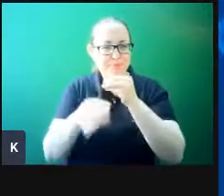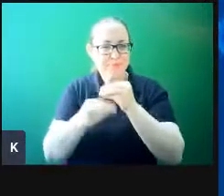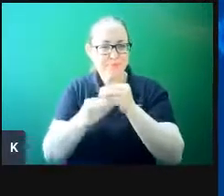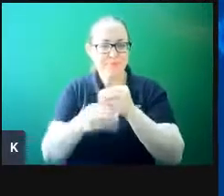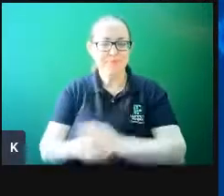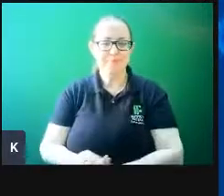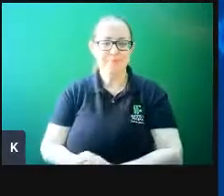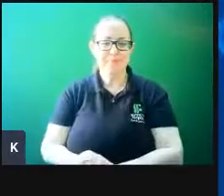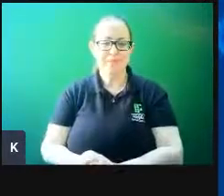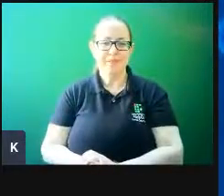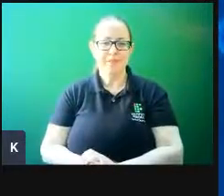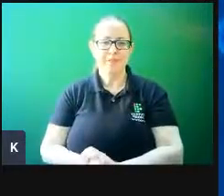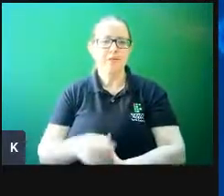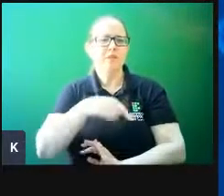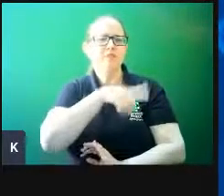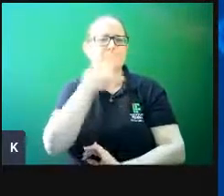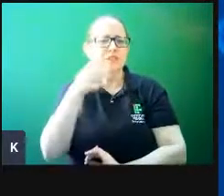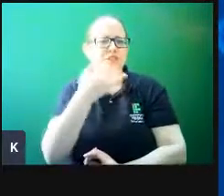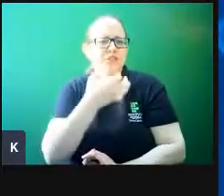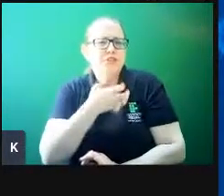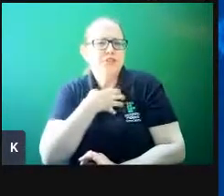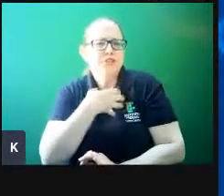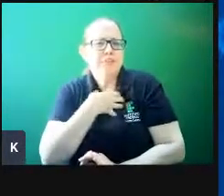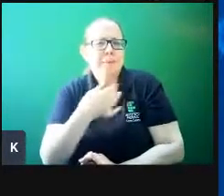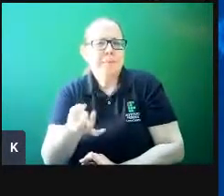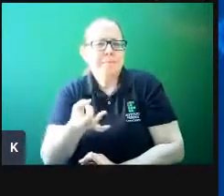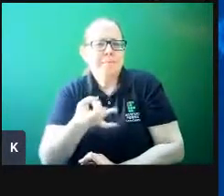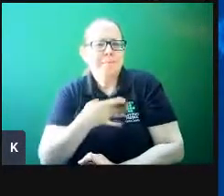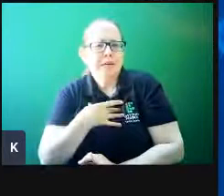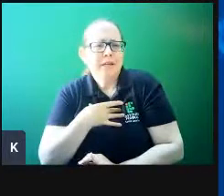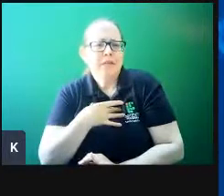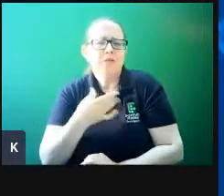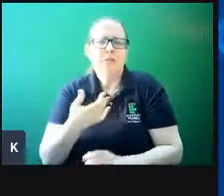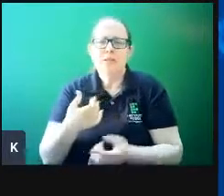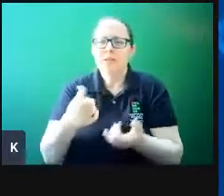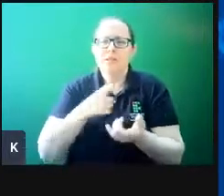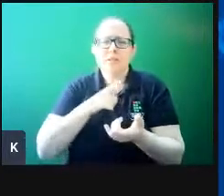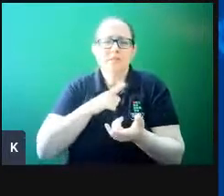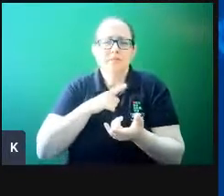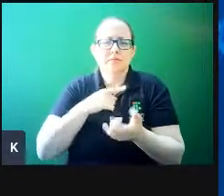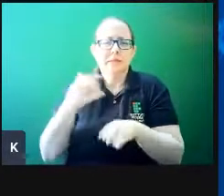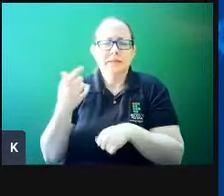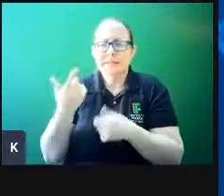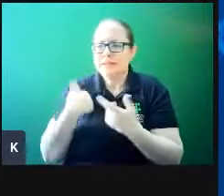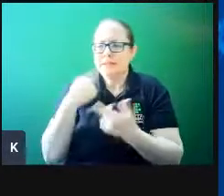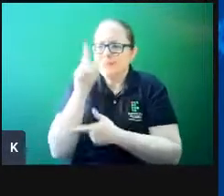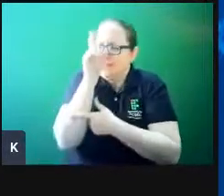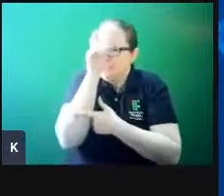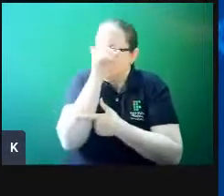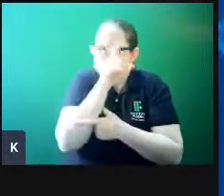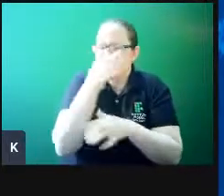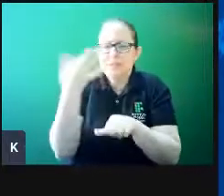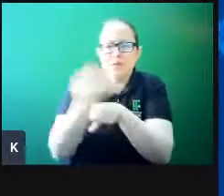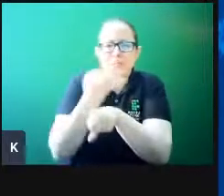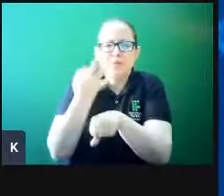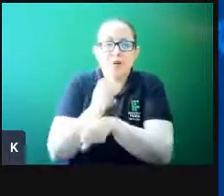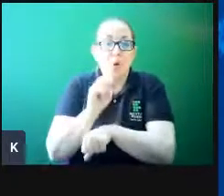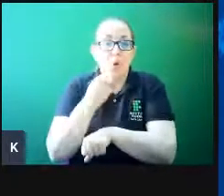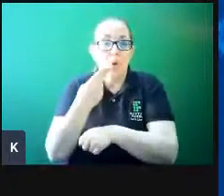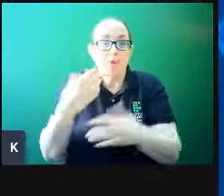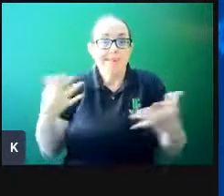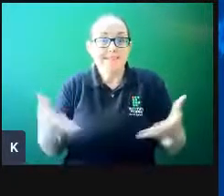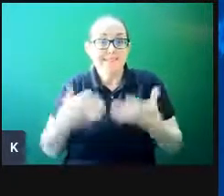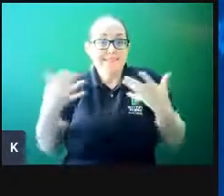Vocês sentiram medo? Se tiveram algum tipo de resistência ou de repente já ficaram empolgados? Não, vou